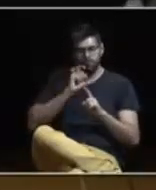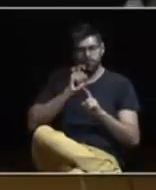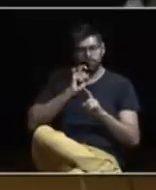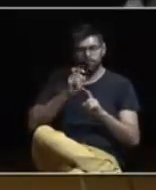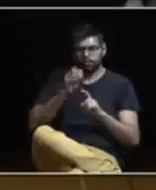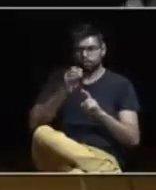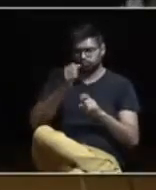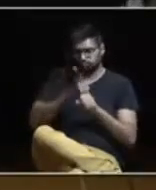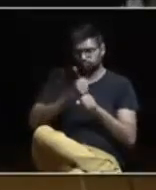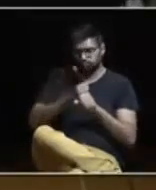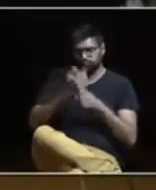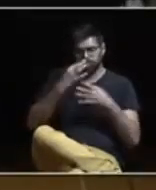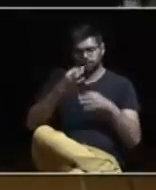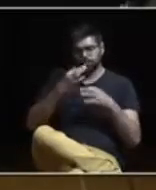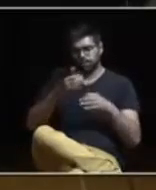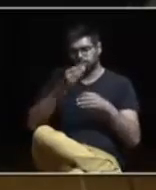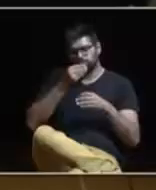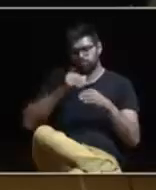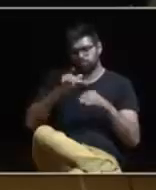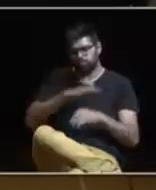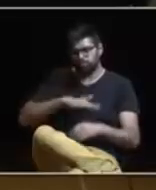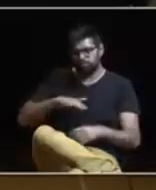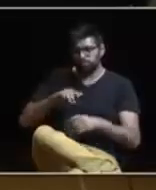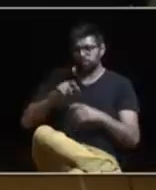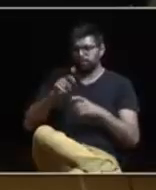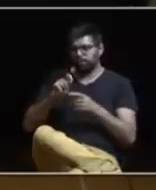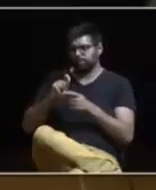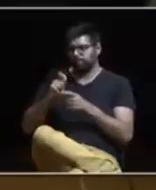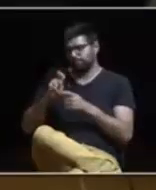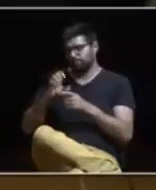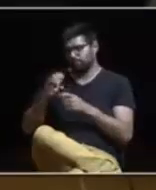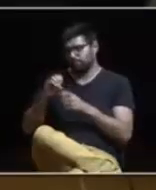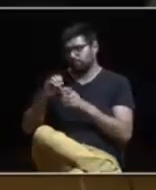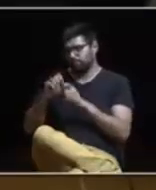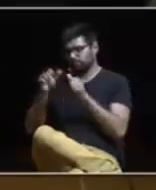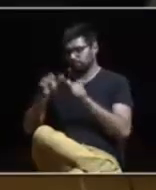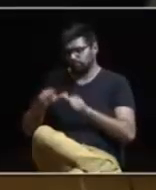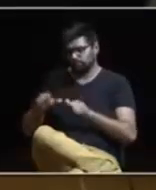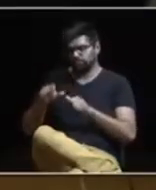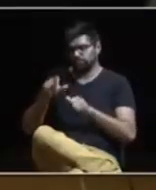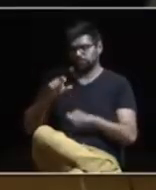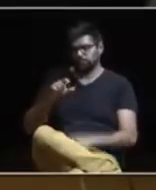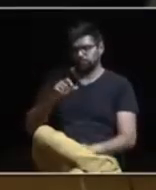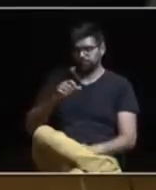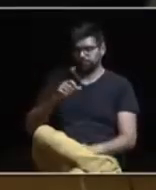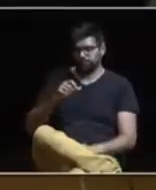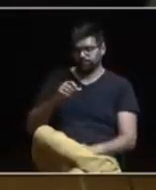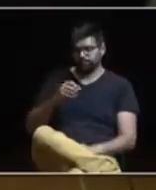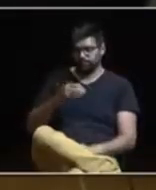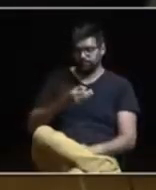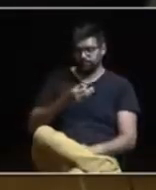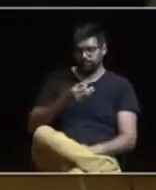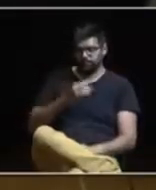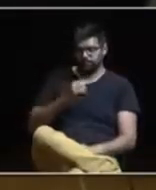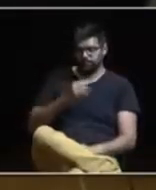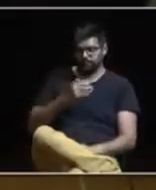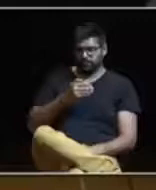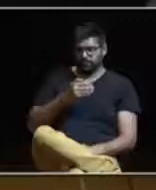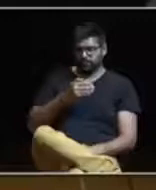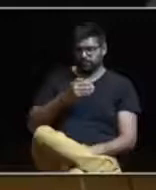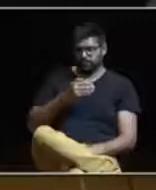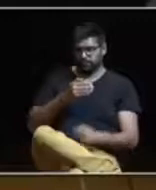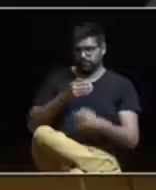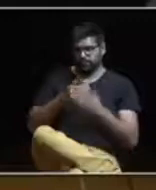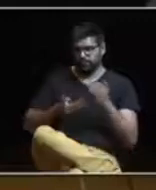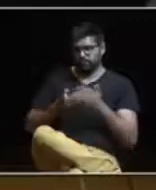funções naturais do solo e dos ecossistemas. Não nos podemos esquecer que a própria CCDR considerou que o PDM de Lisboa